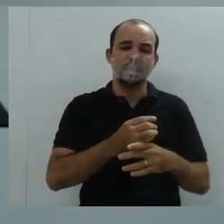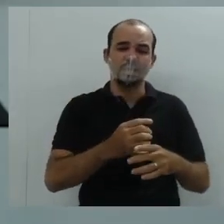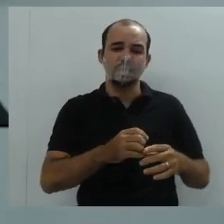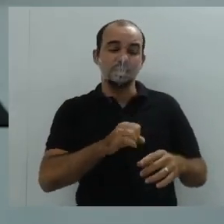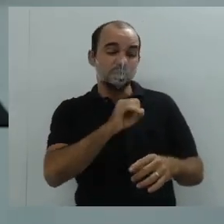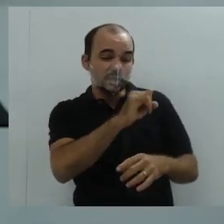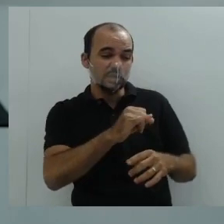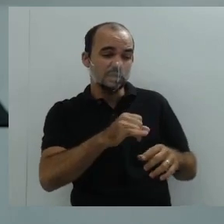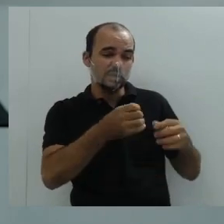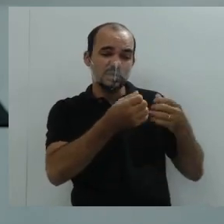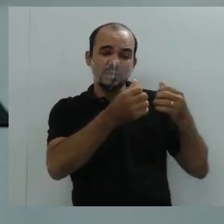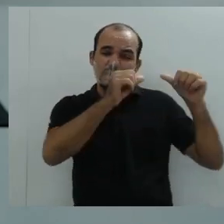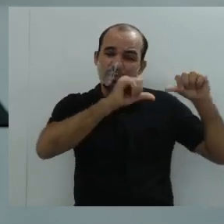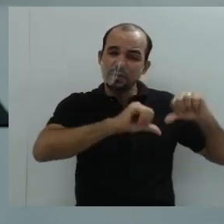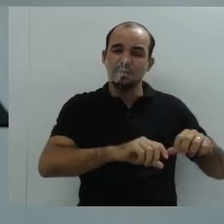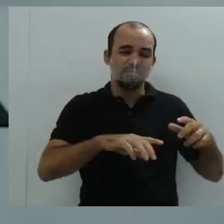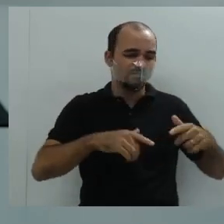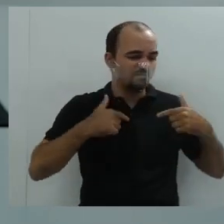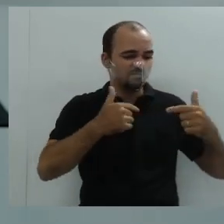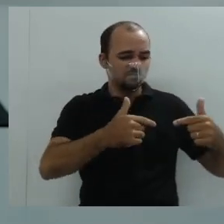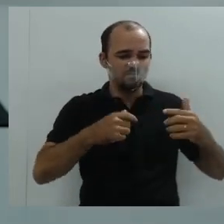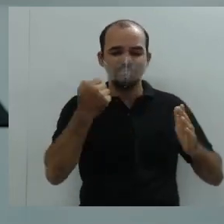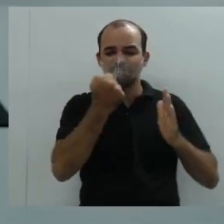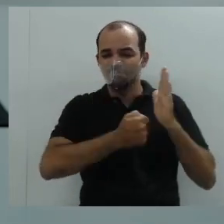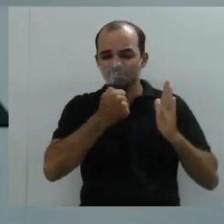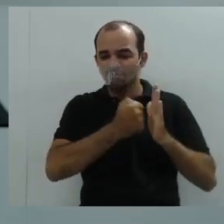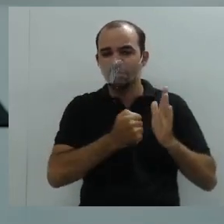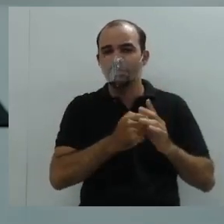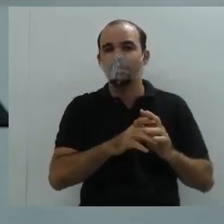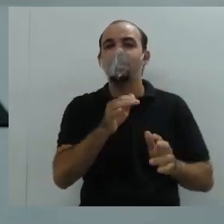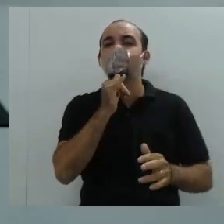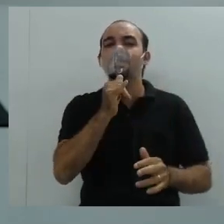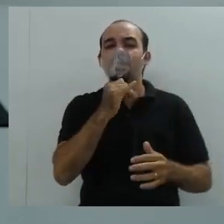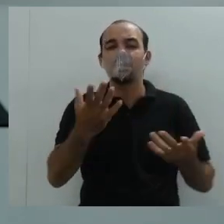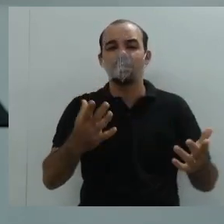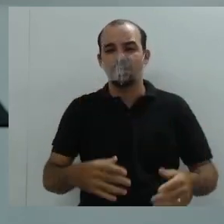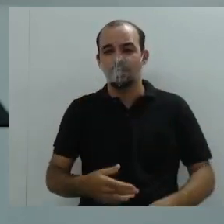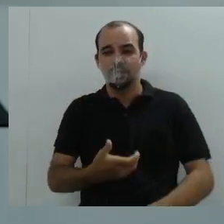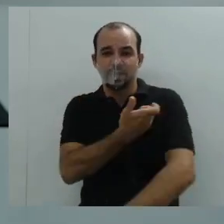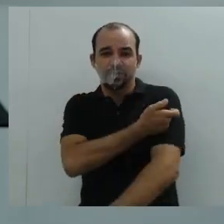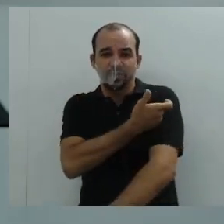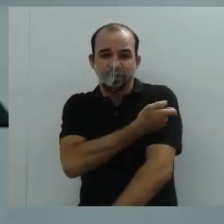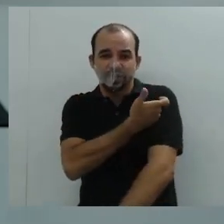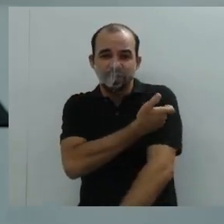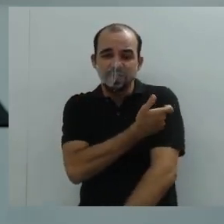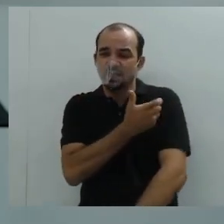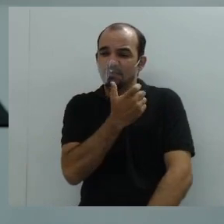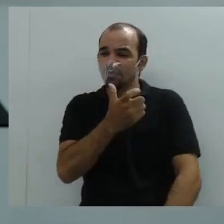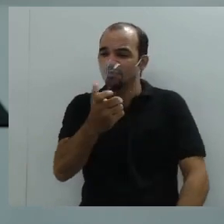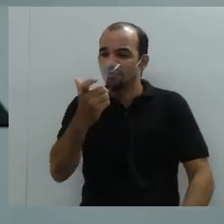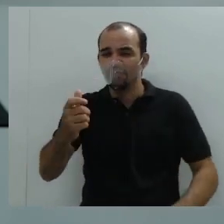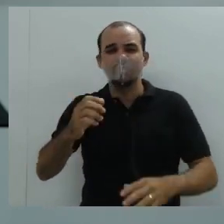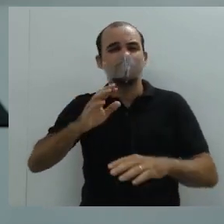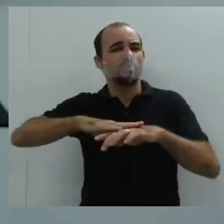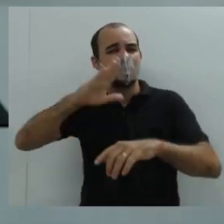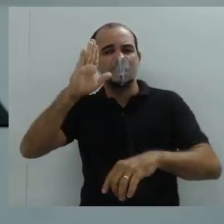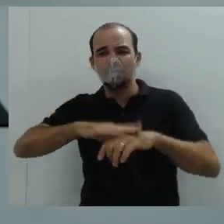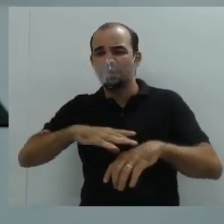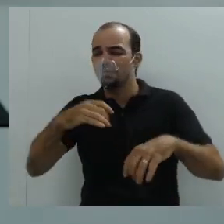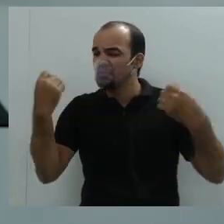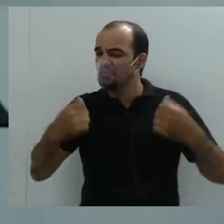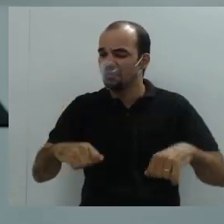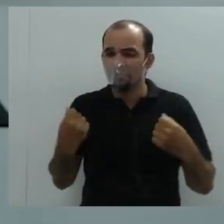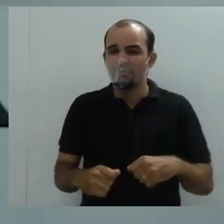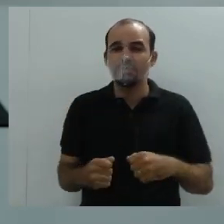é a reivindicação da vacina. gente precisa de mais vacinas para a questão do combate ao coronavírus. Fazendo essa